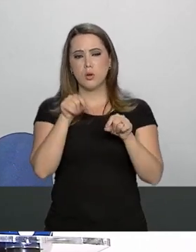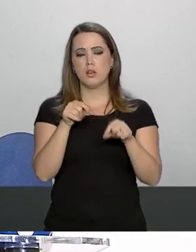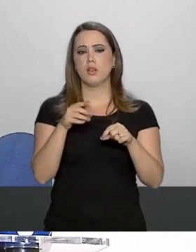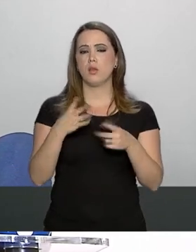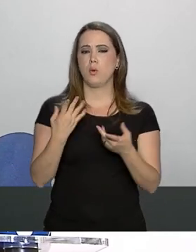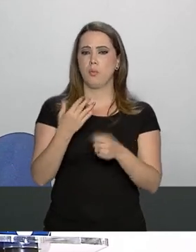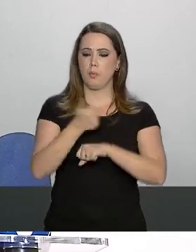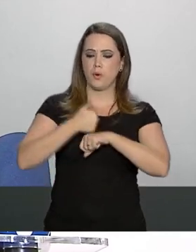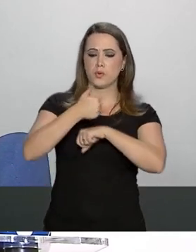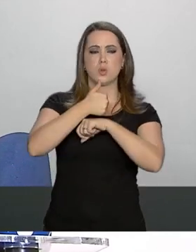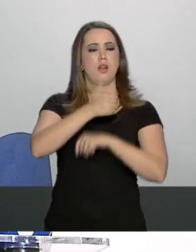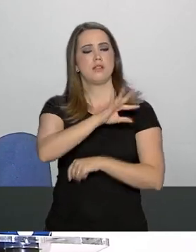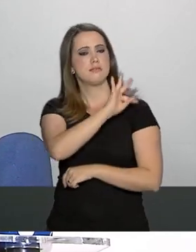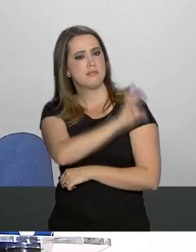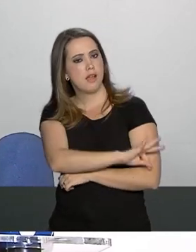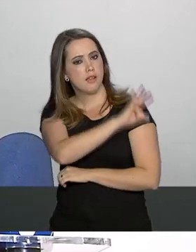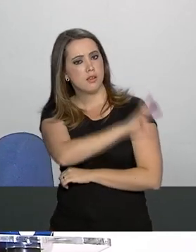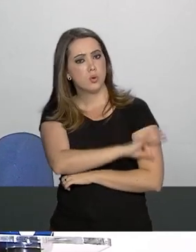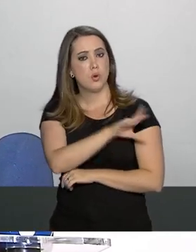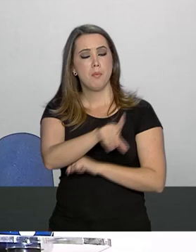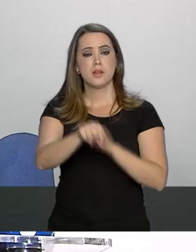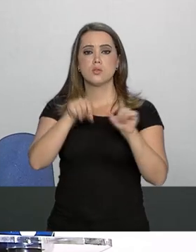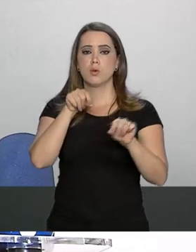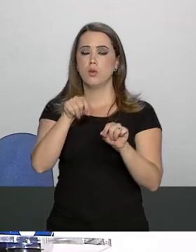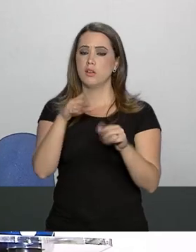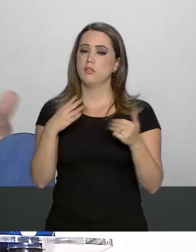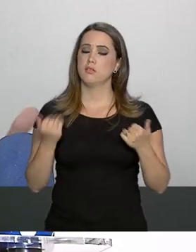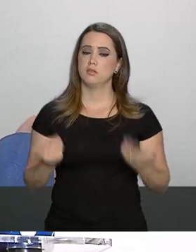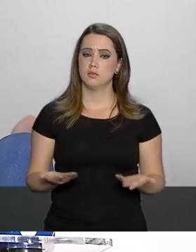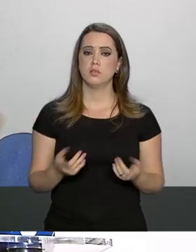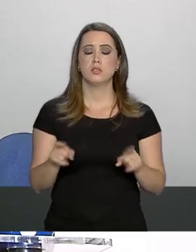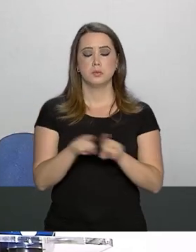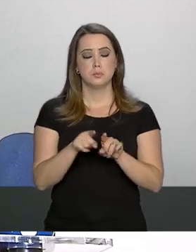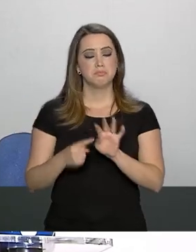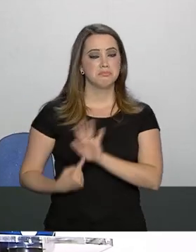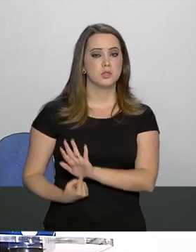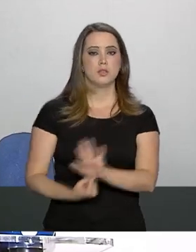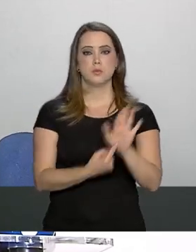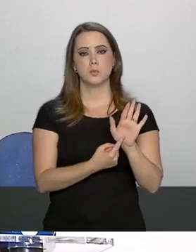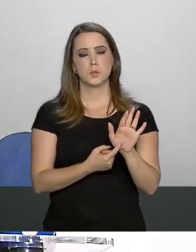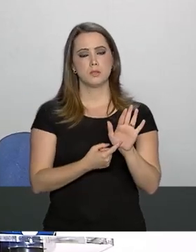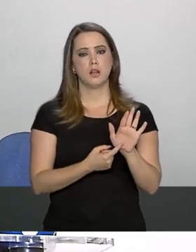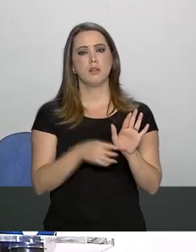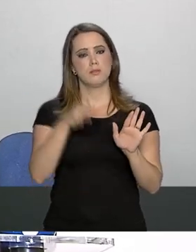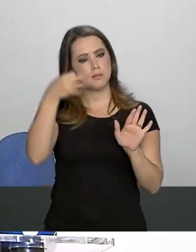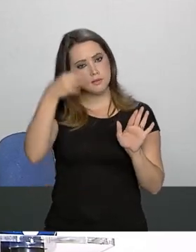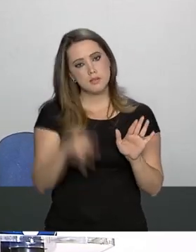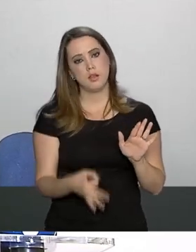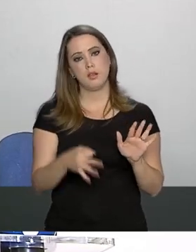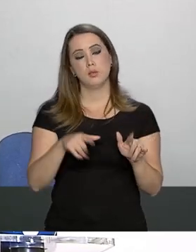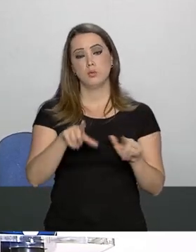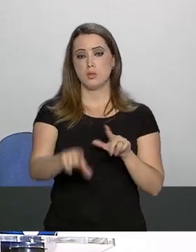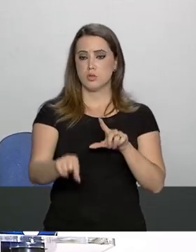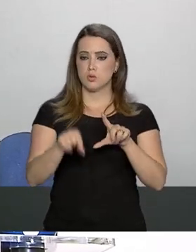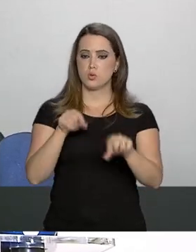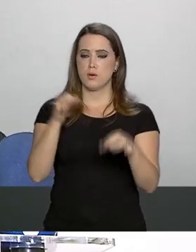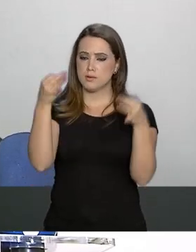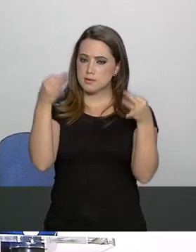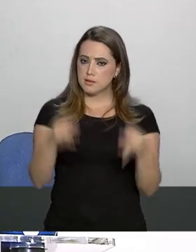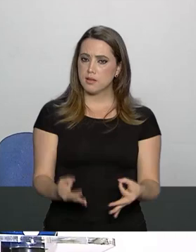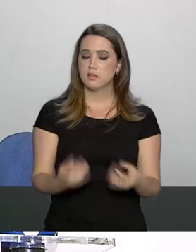tecnicalidade para a indicação e tem demonstrado o acerto das suas escolhas